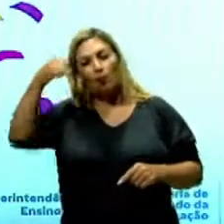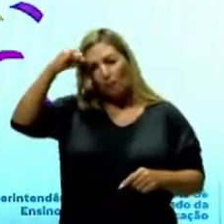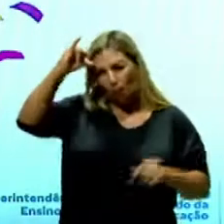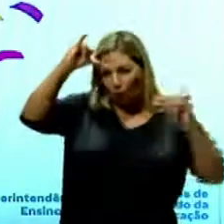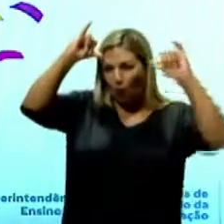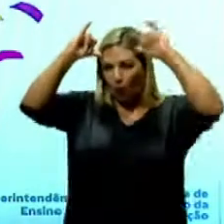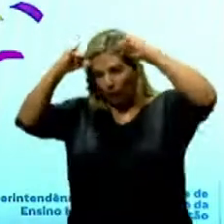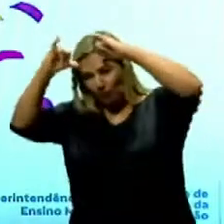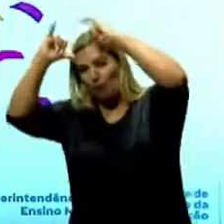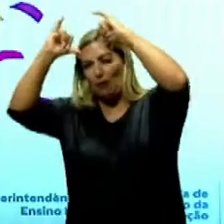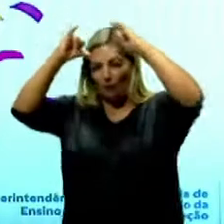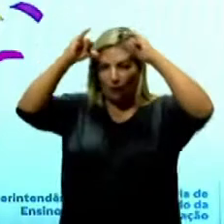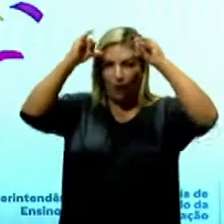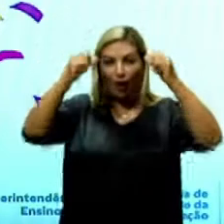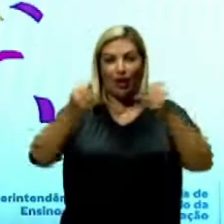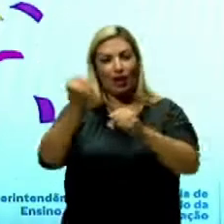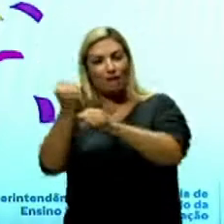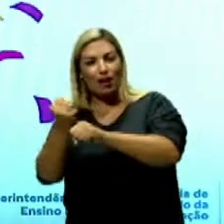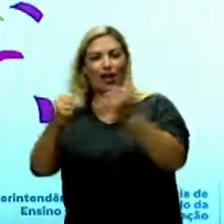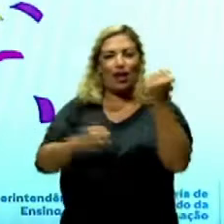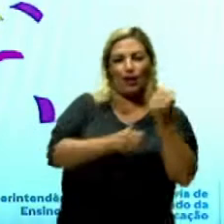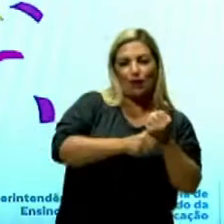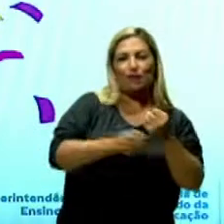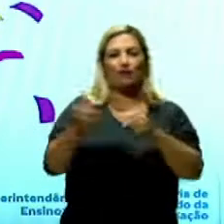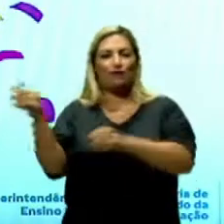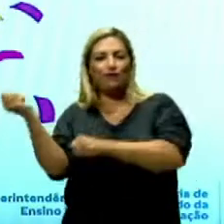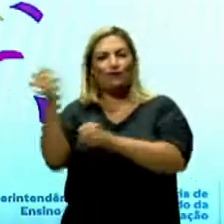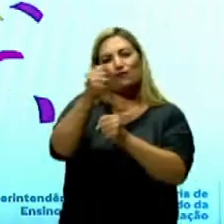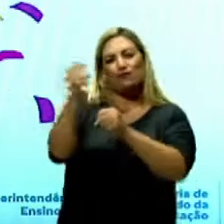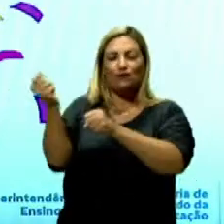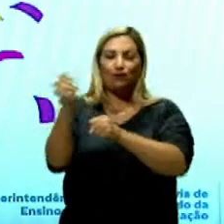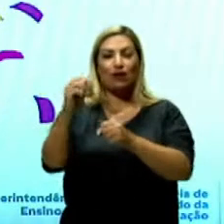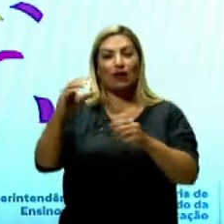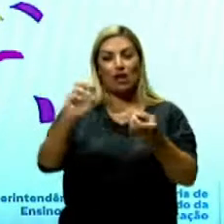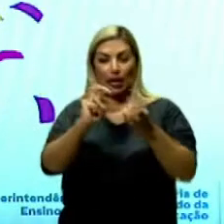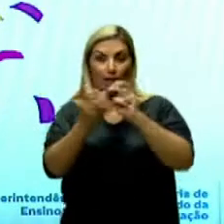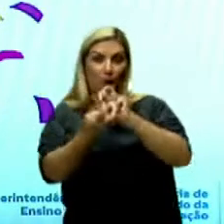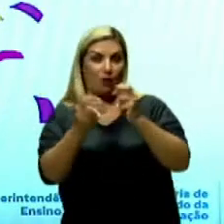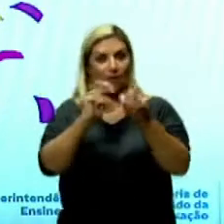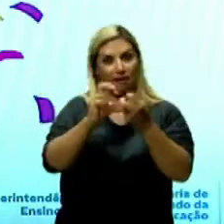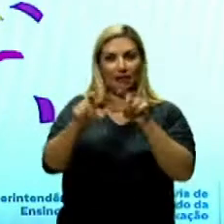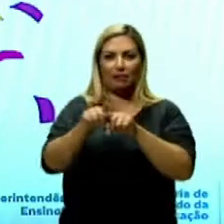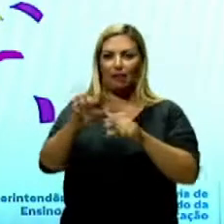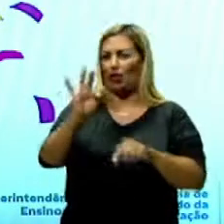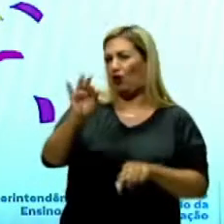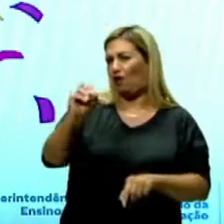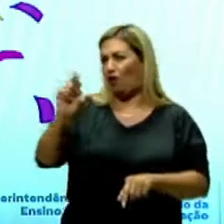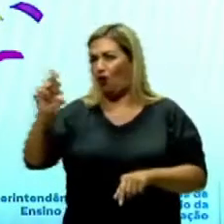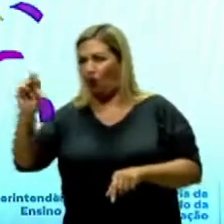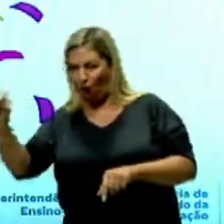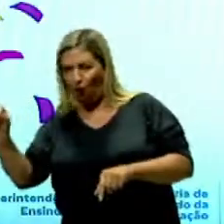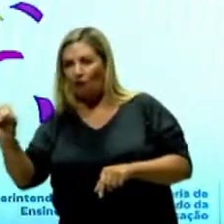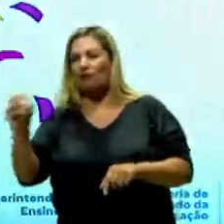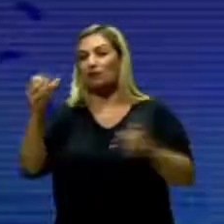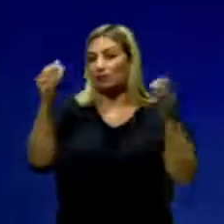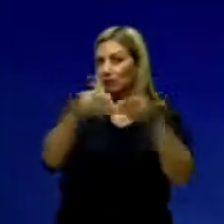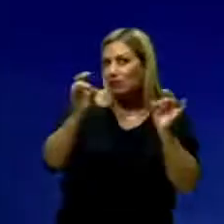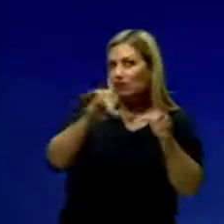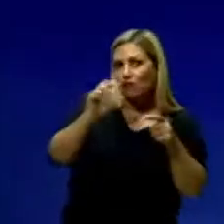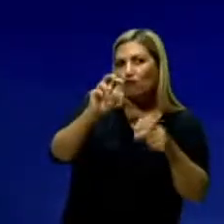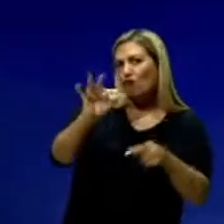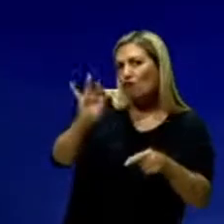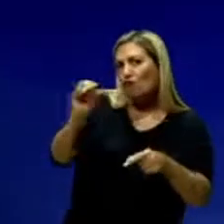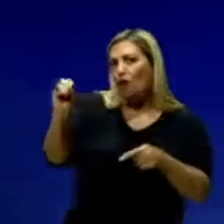forró, do frevo e da capoeira. Pessoal, o forró especificamente que eu vou falar.